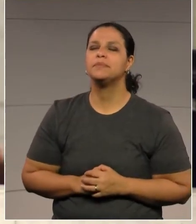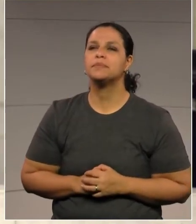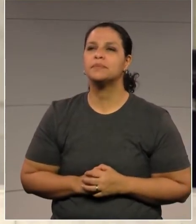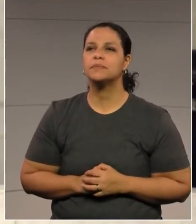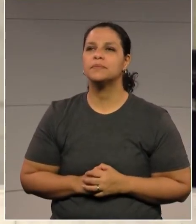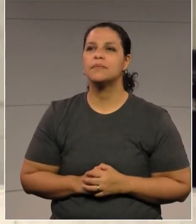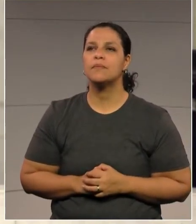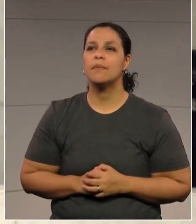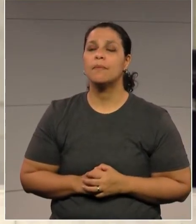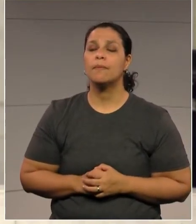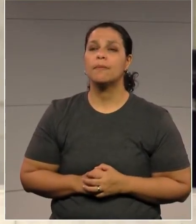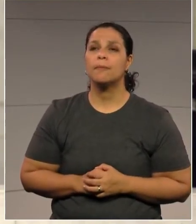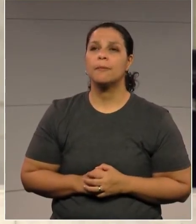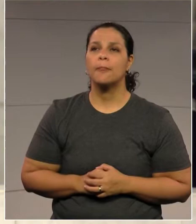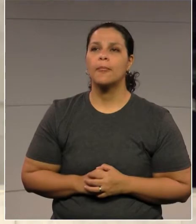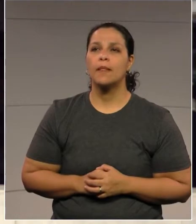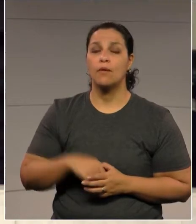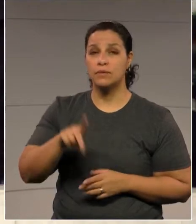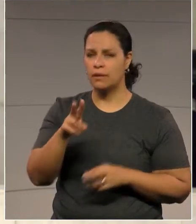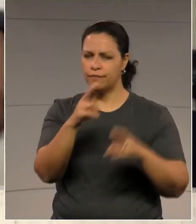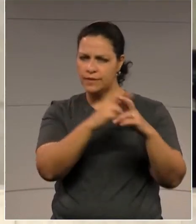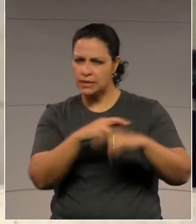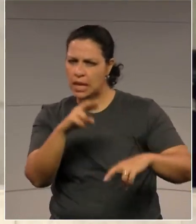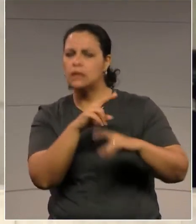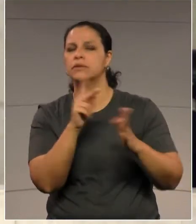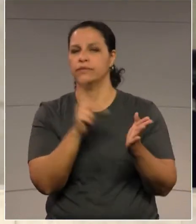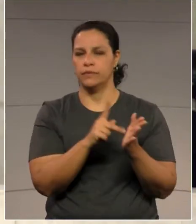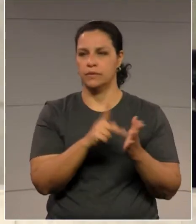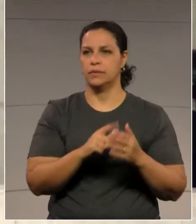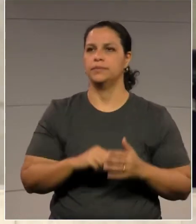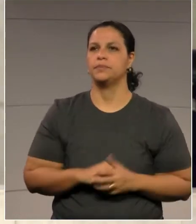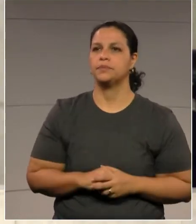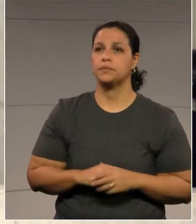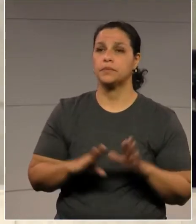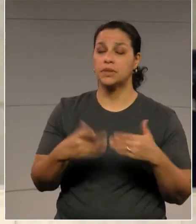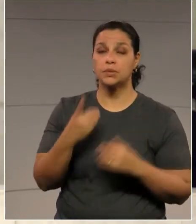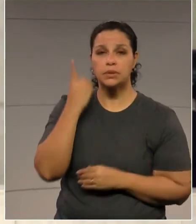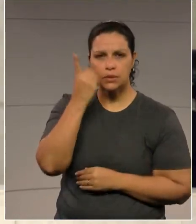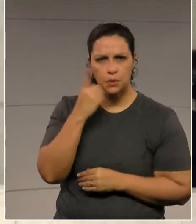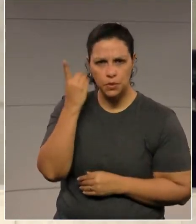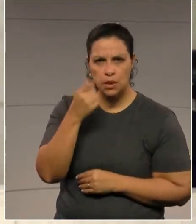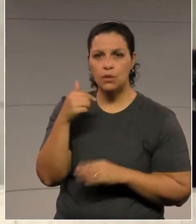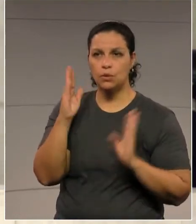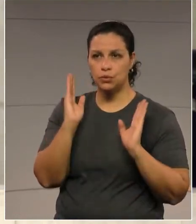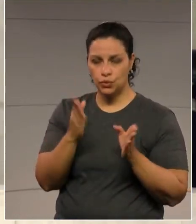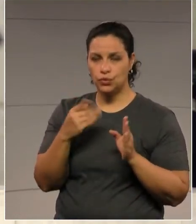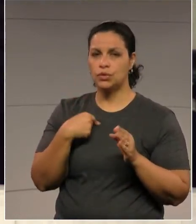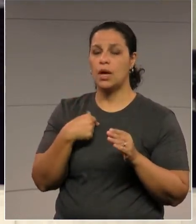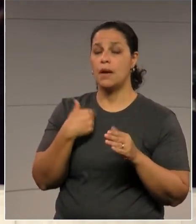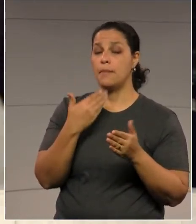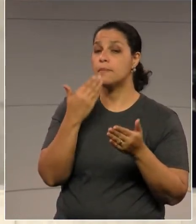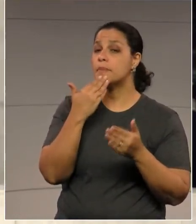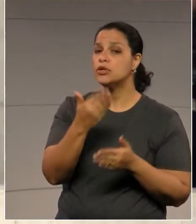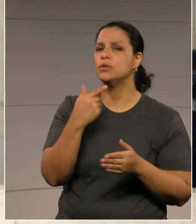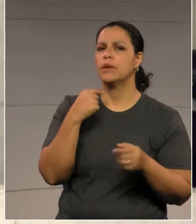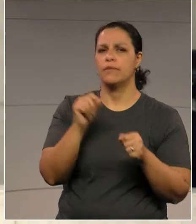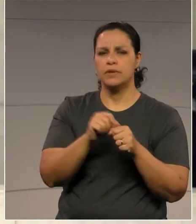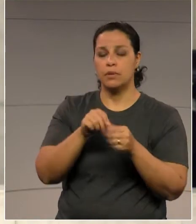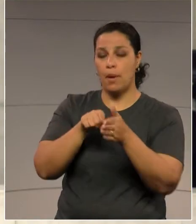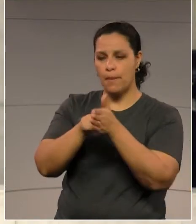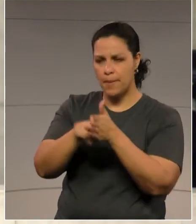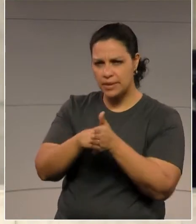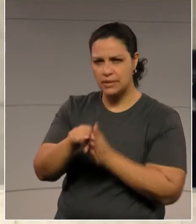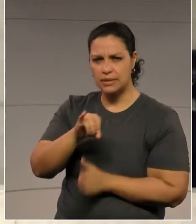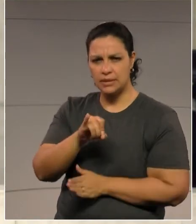Então, o senhor fiscaliza mesmo. Deputado, é o seguinte, eu mandei fazer um estudo, pedi para fazer um estudo no